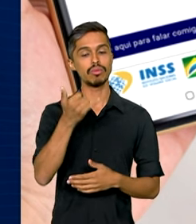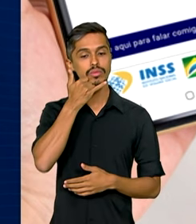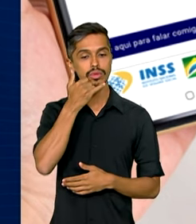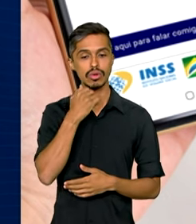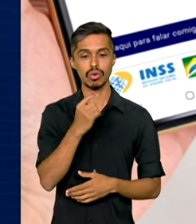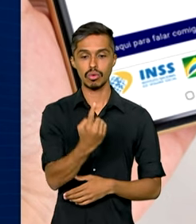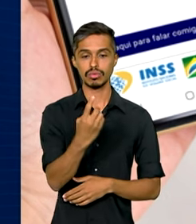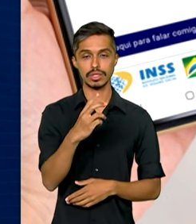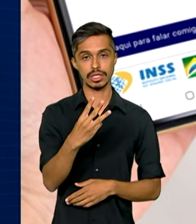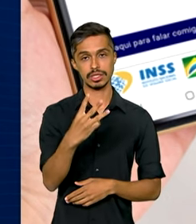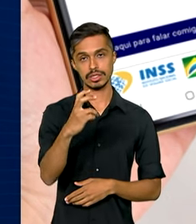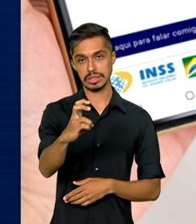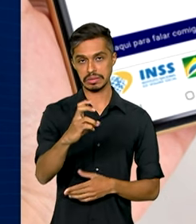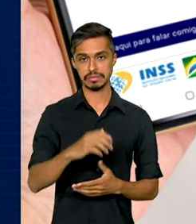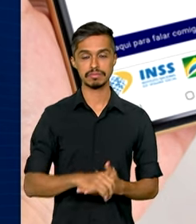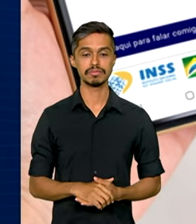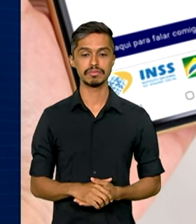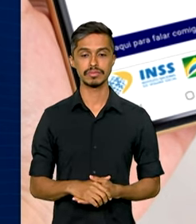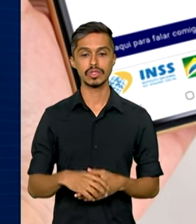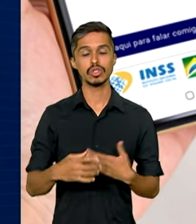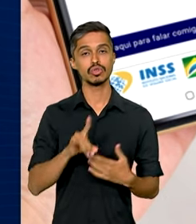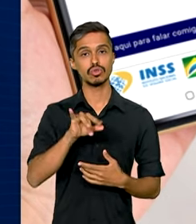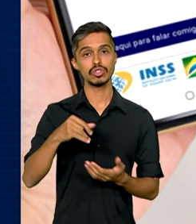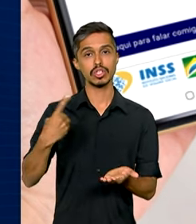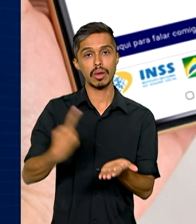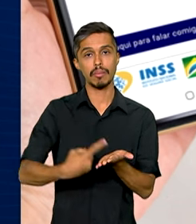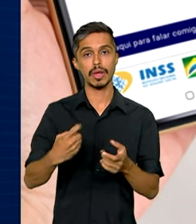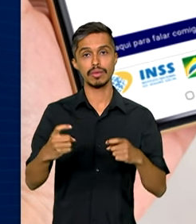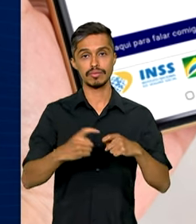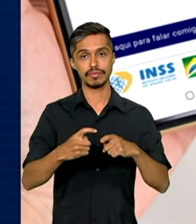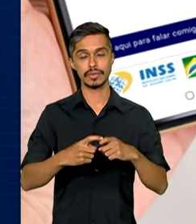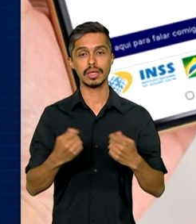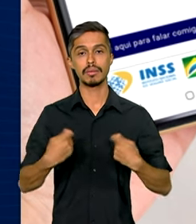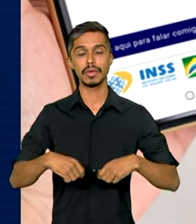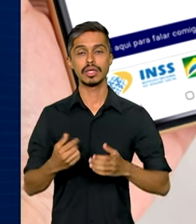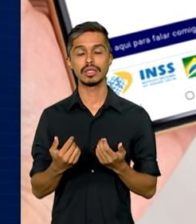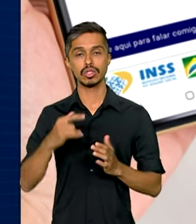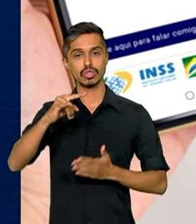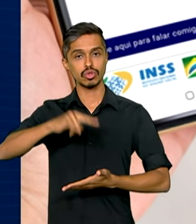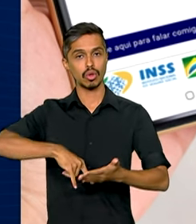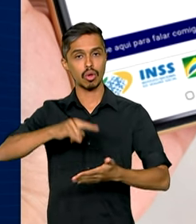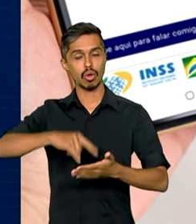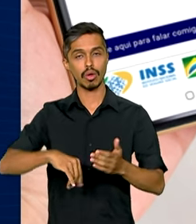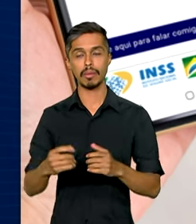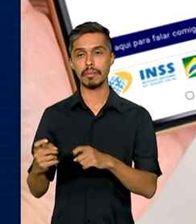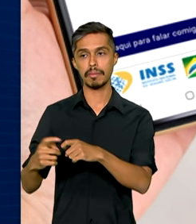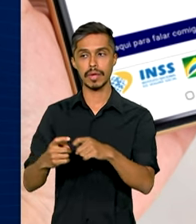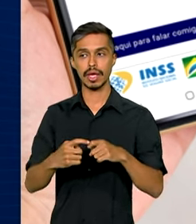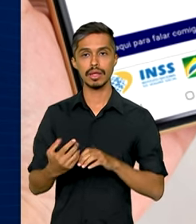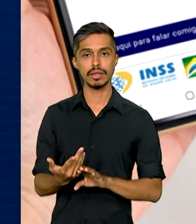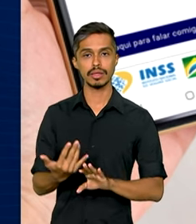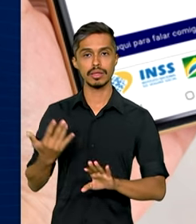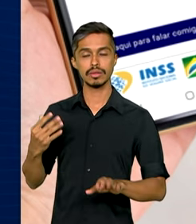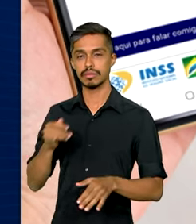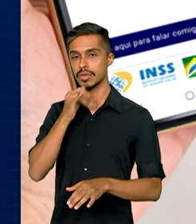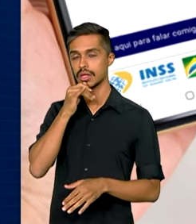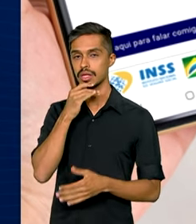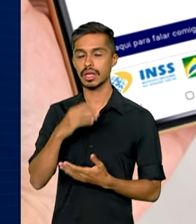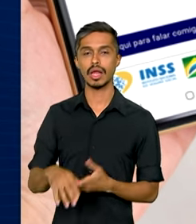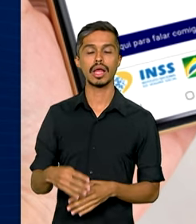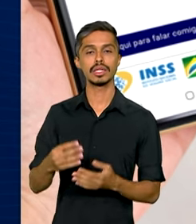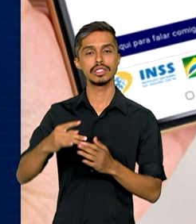135. No dia do atendimento, é necessário apresentar documentos médicos, como atestados,